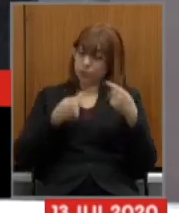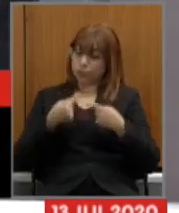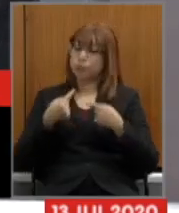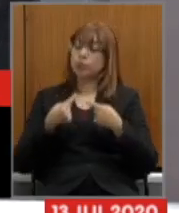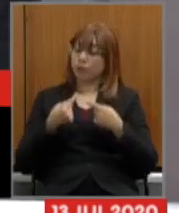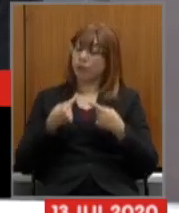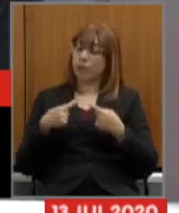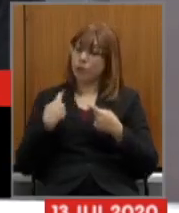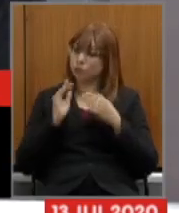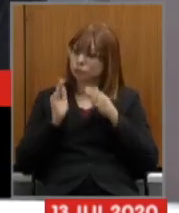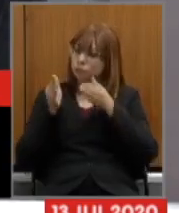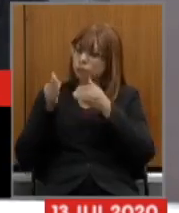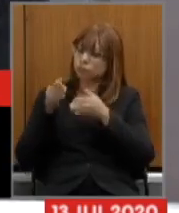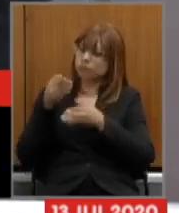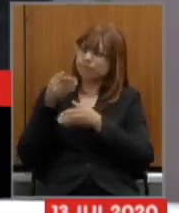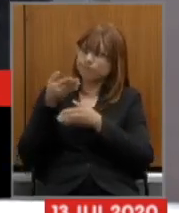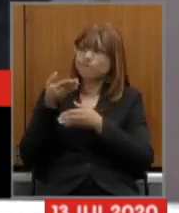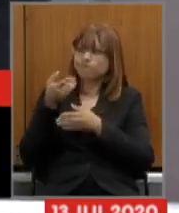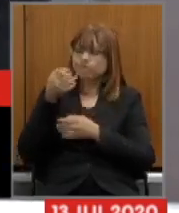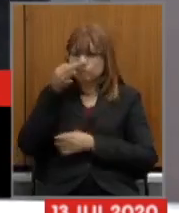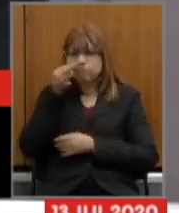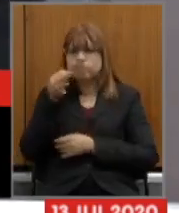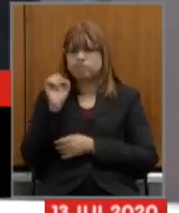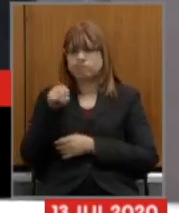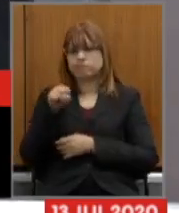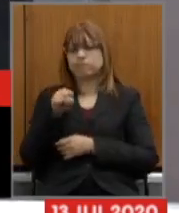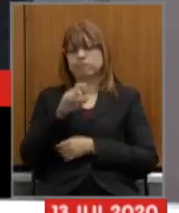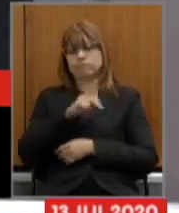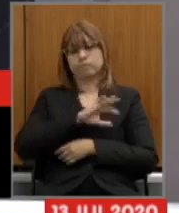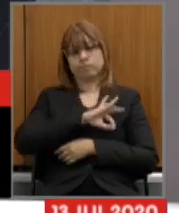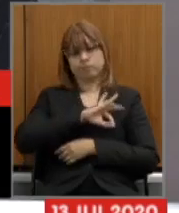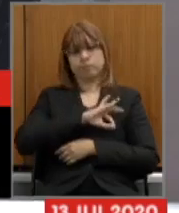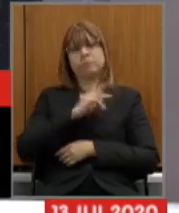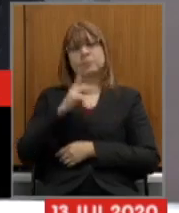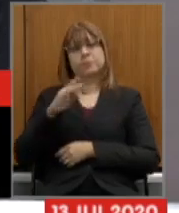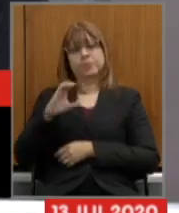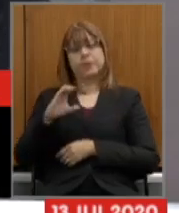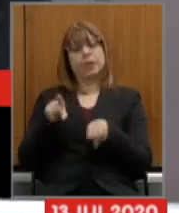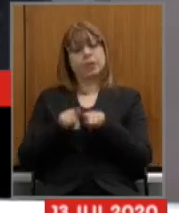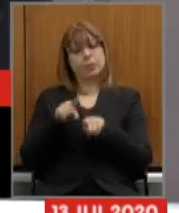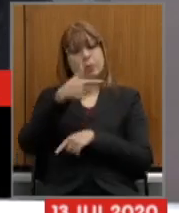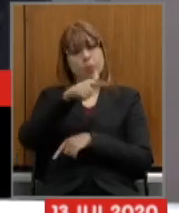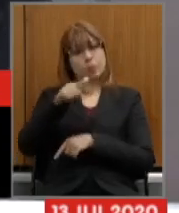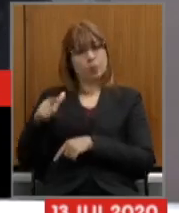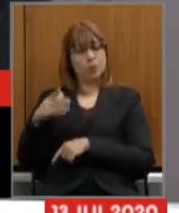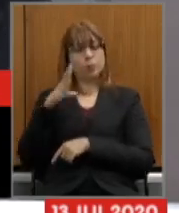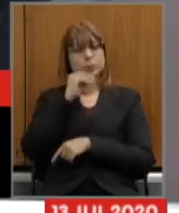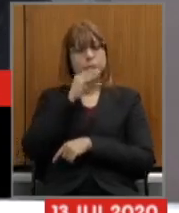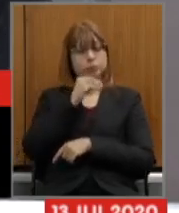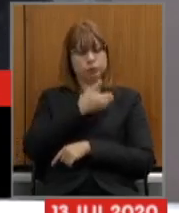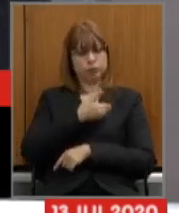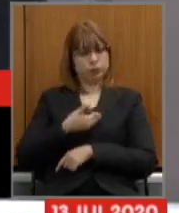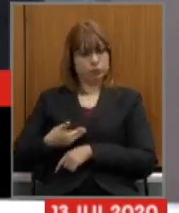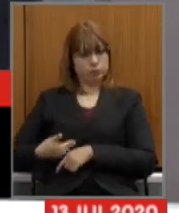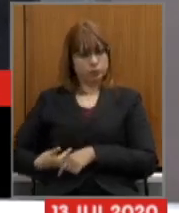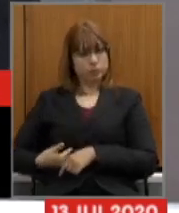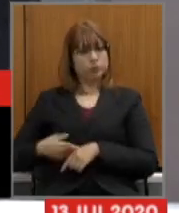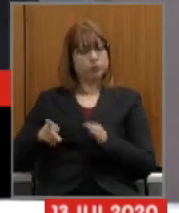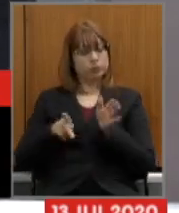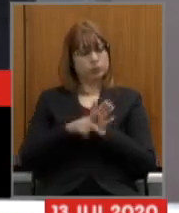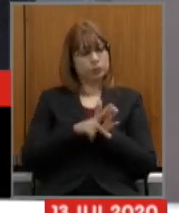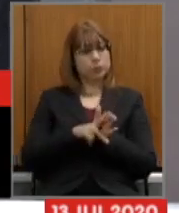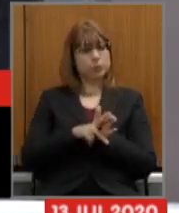diferenciado aos servidores da polícia civil assim como outros servidores da segurança pública civis